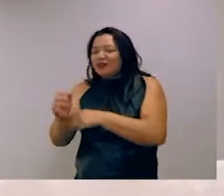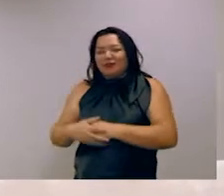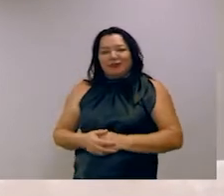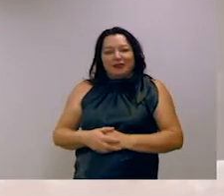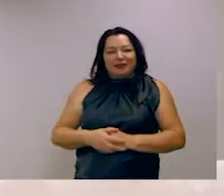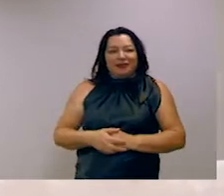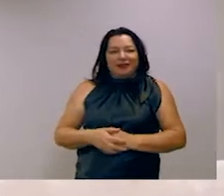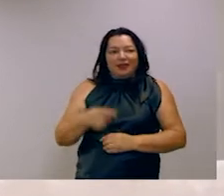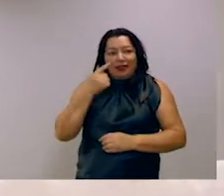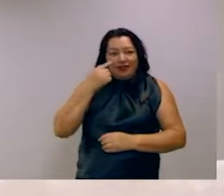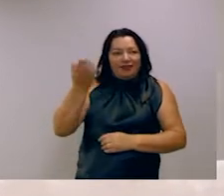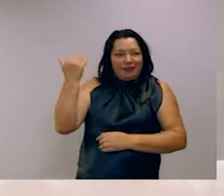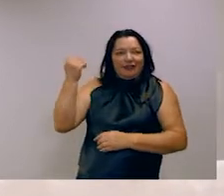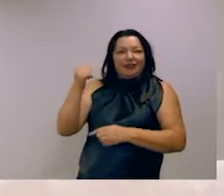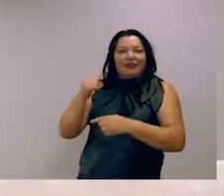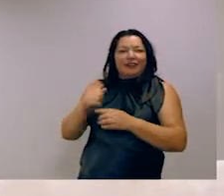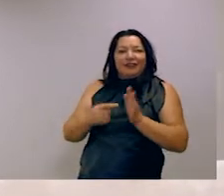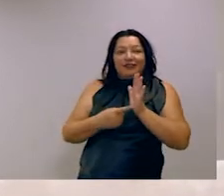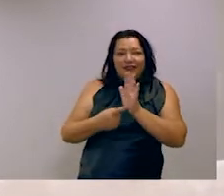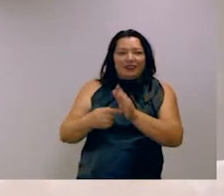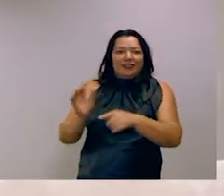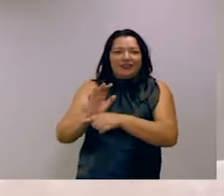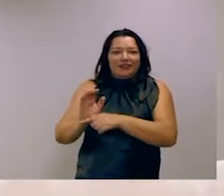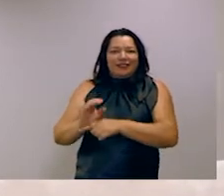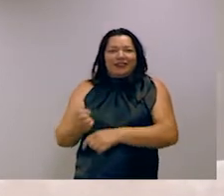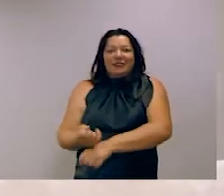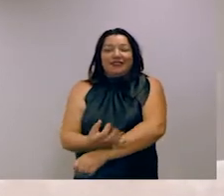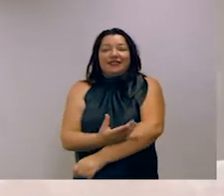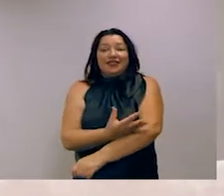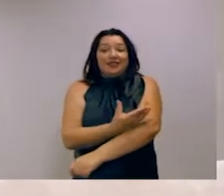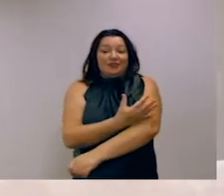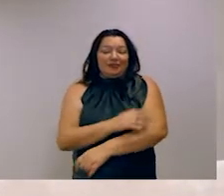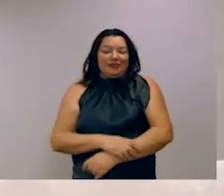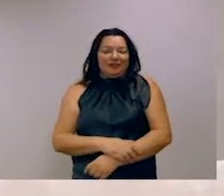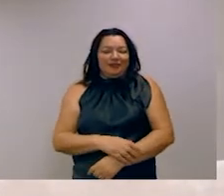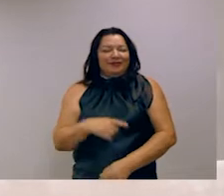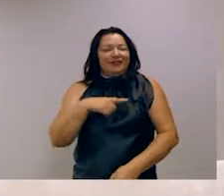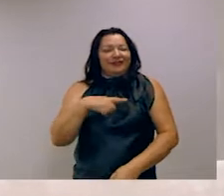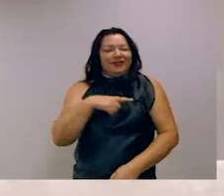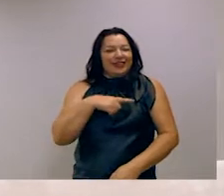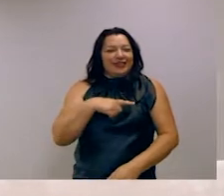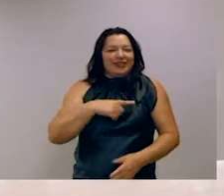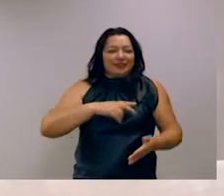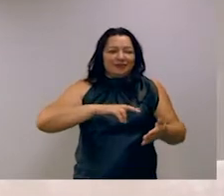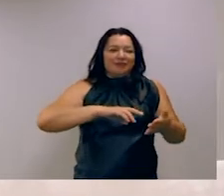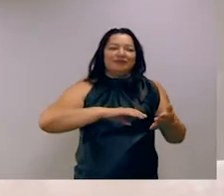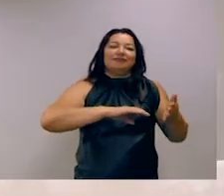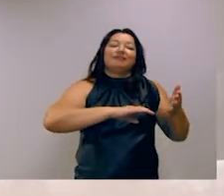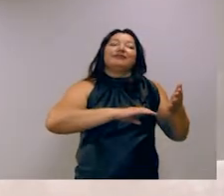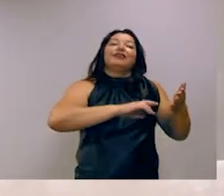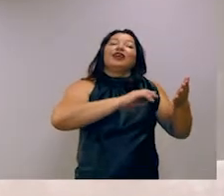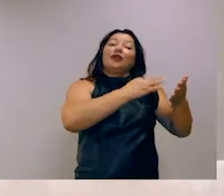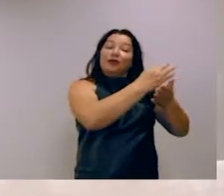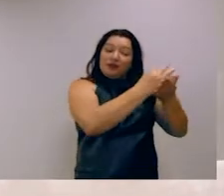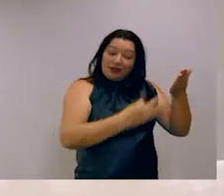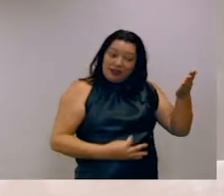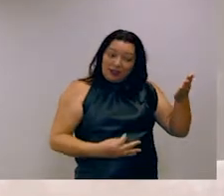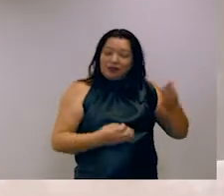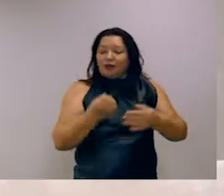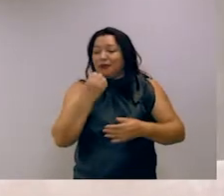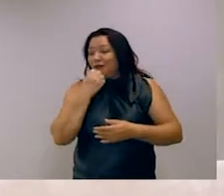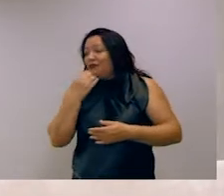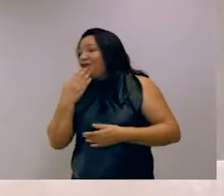que fez uma apresentação antes já falou um pouco de análise de sentimentos. Você tem um texto que pode ser ou crítico ou favorável a um texto.